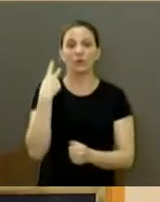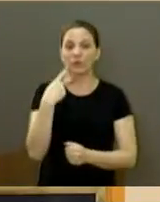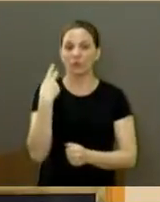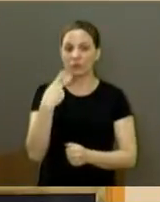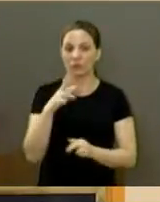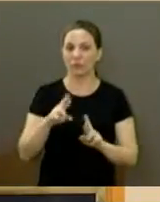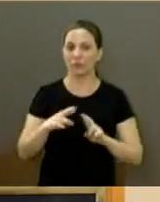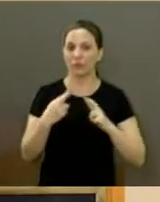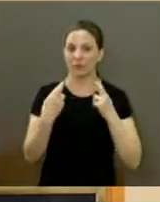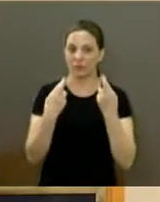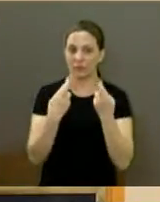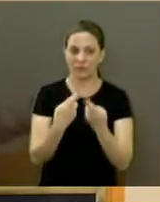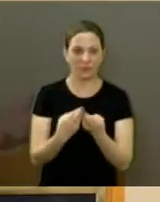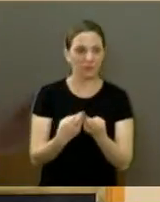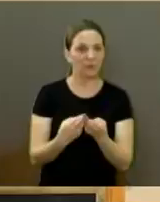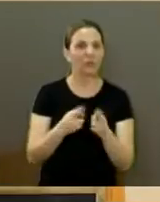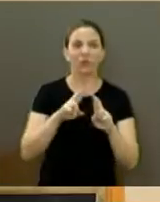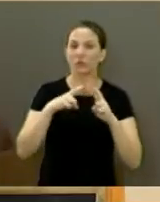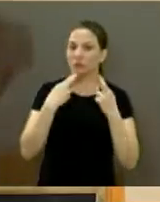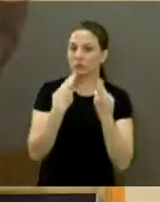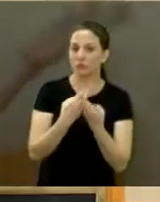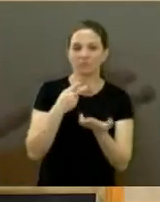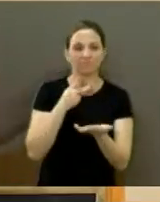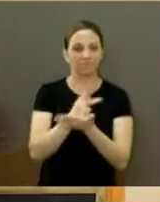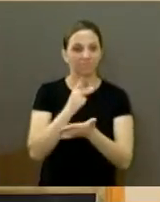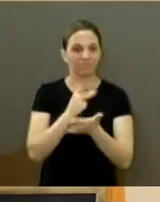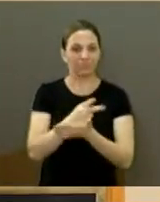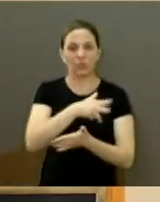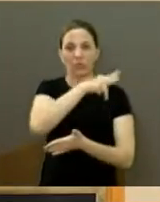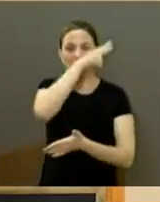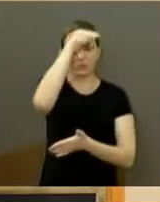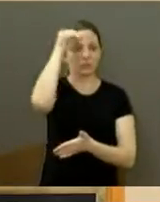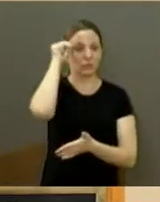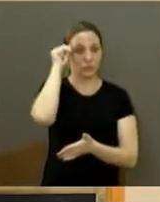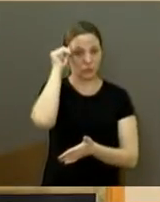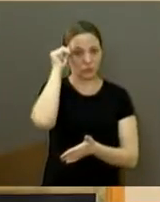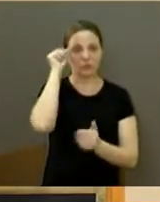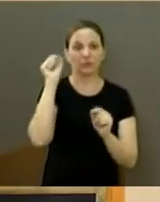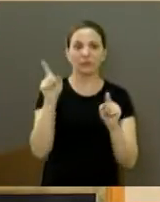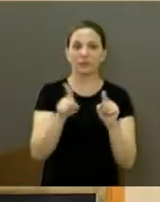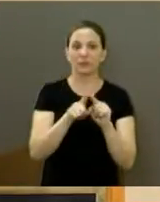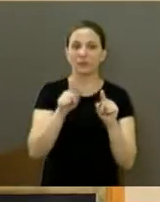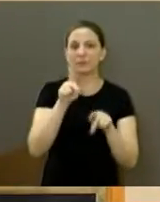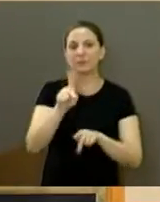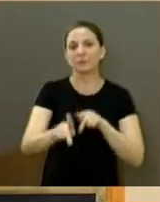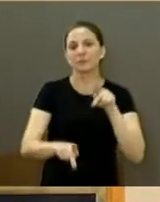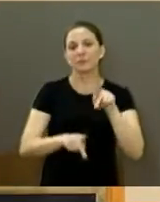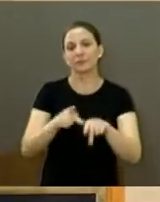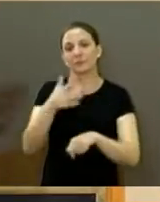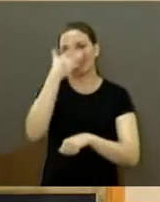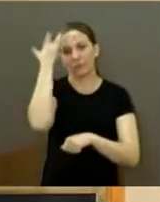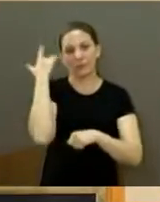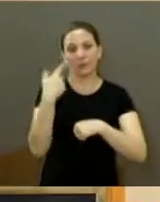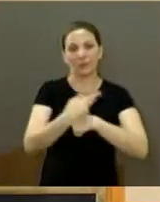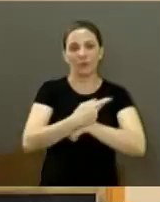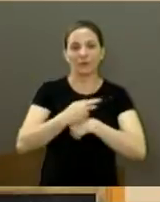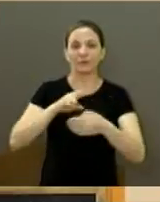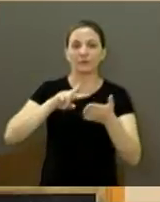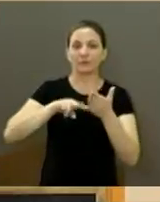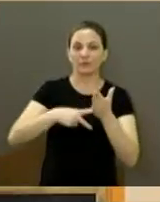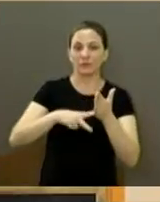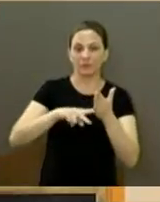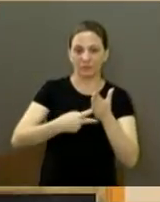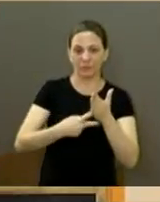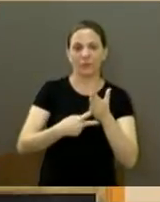temos participado de várias reuniões, tanto com o Executivo, como com a população, as pessoas que nos procuram, o sindicato,